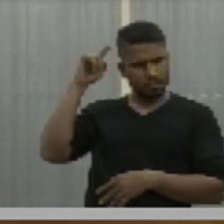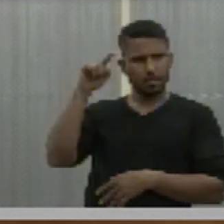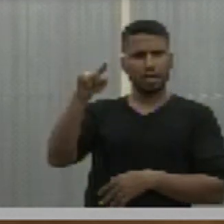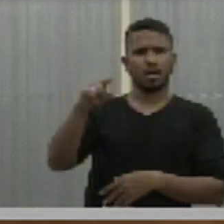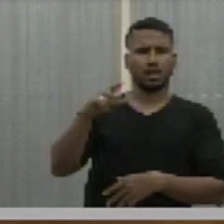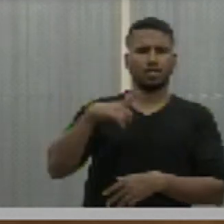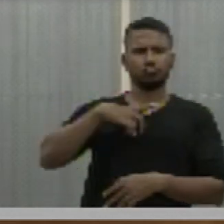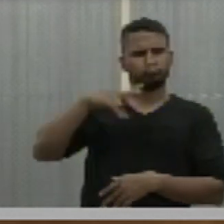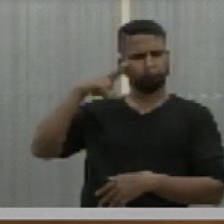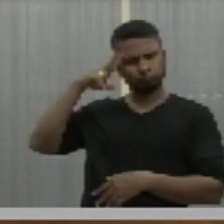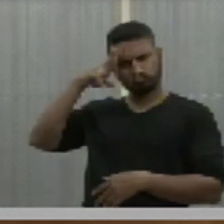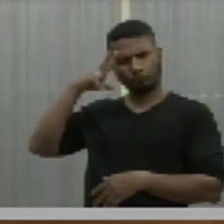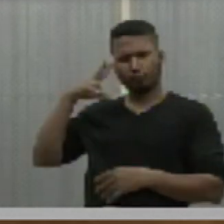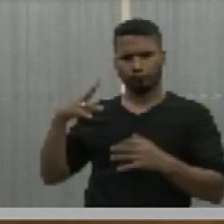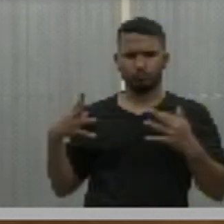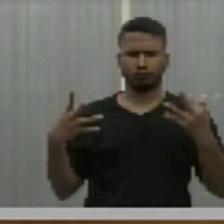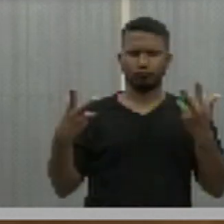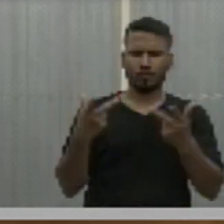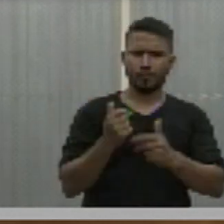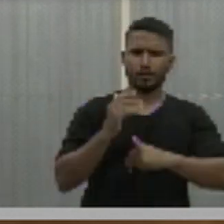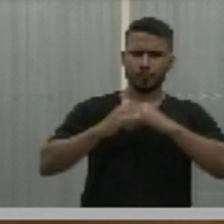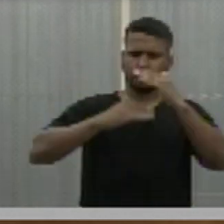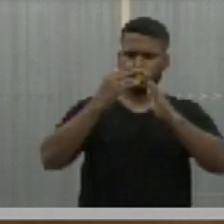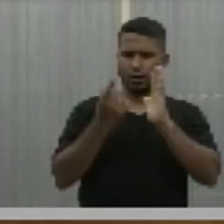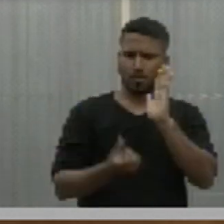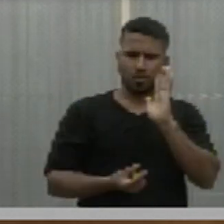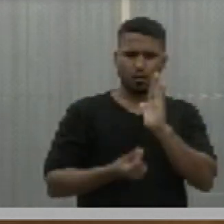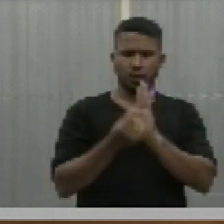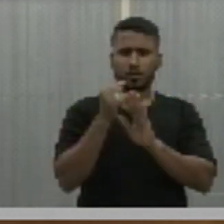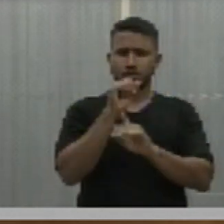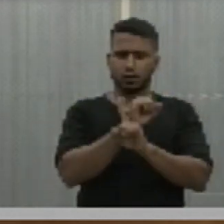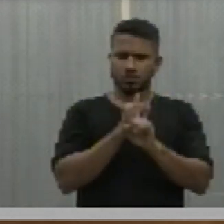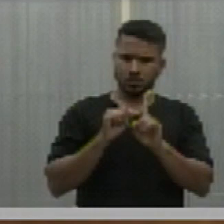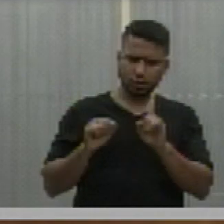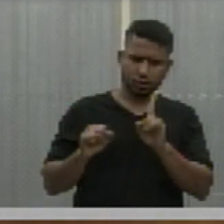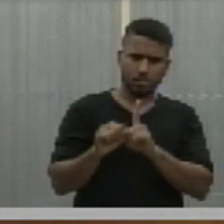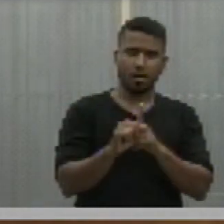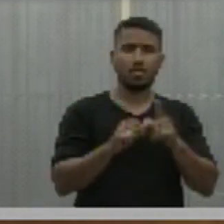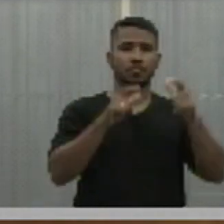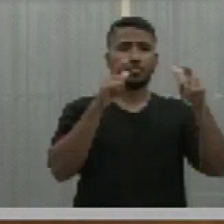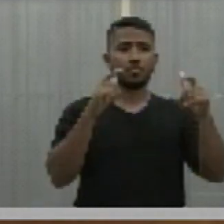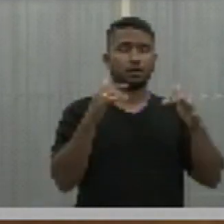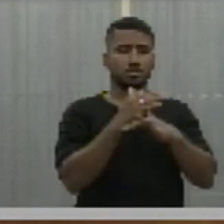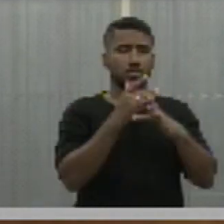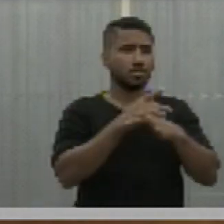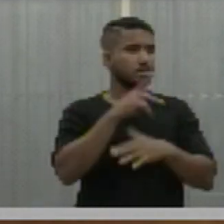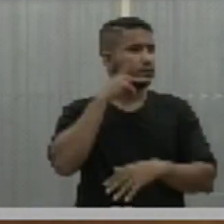trajetória de grandes ações em prol do desenvolvimento econômico e social de Parnaíba.